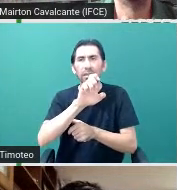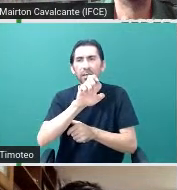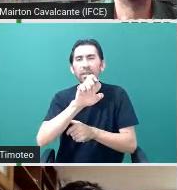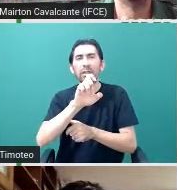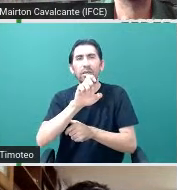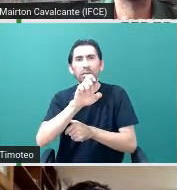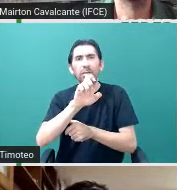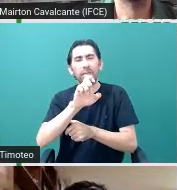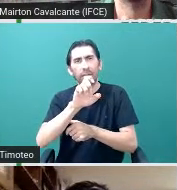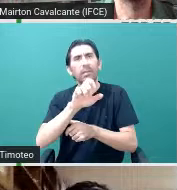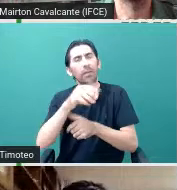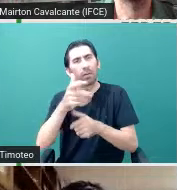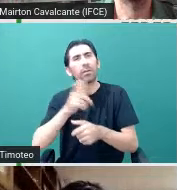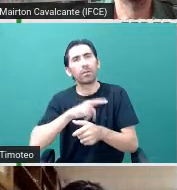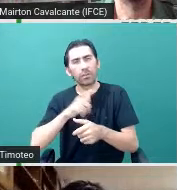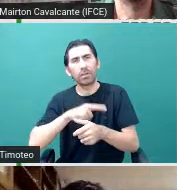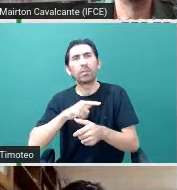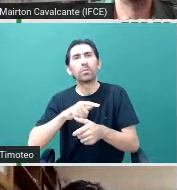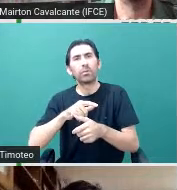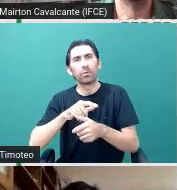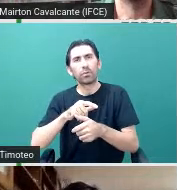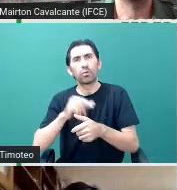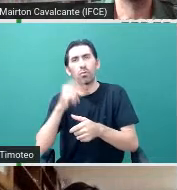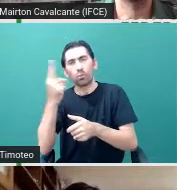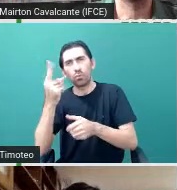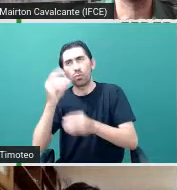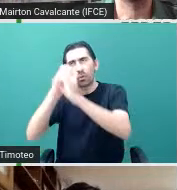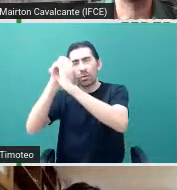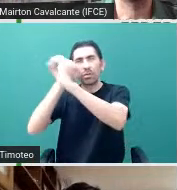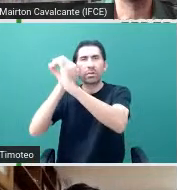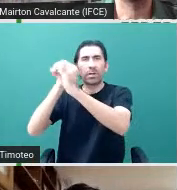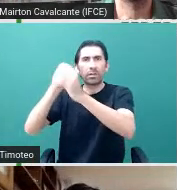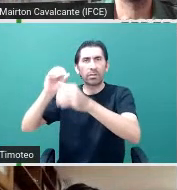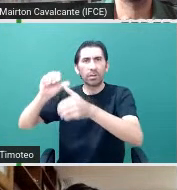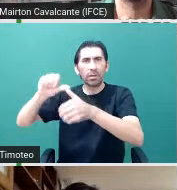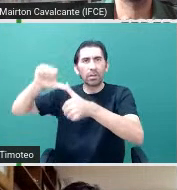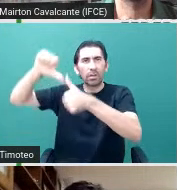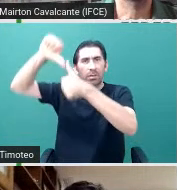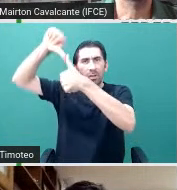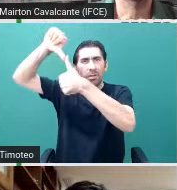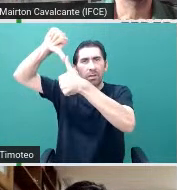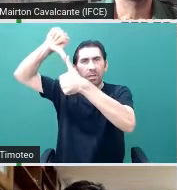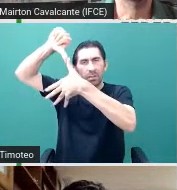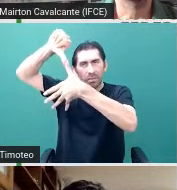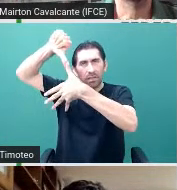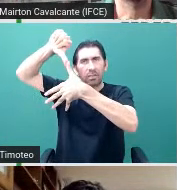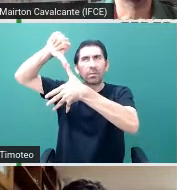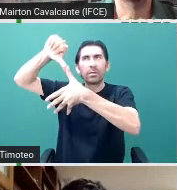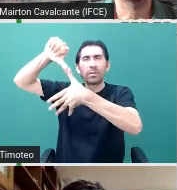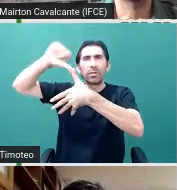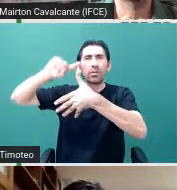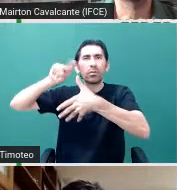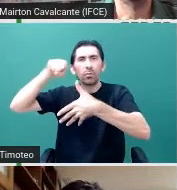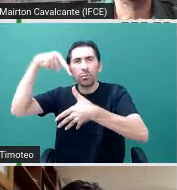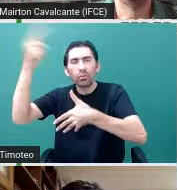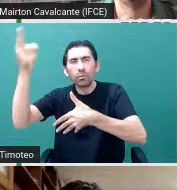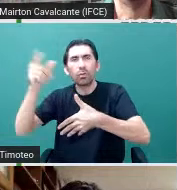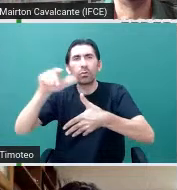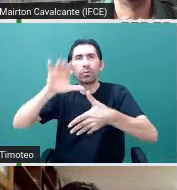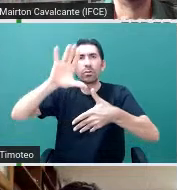e um no Hemisfério Sul, para poder observar todas as estrelas. E, além de, então, pela